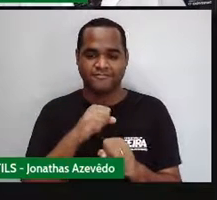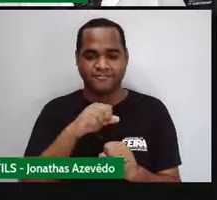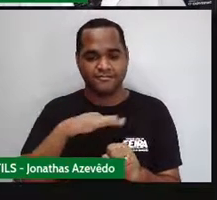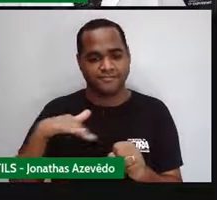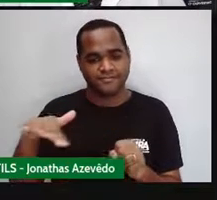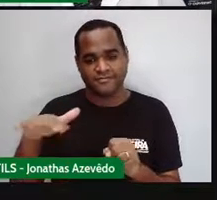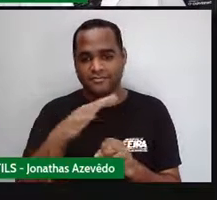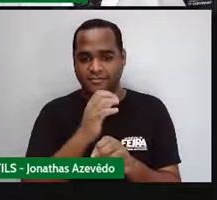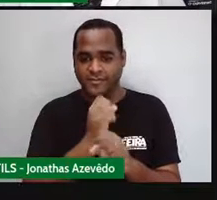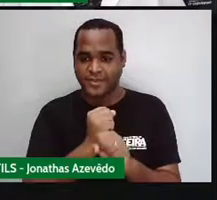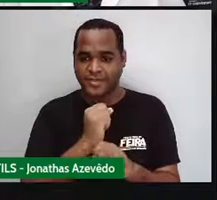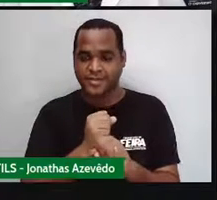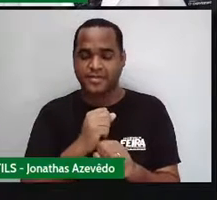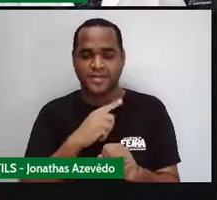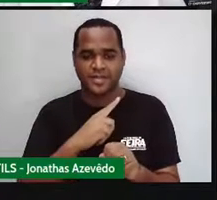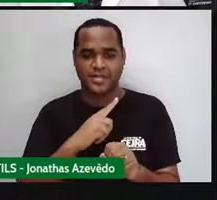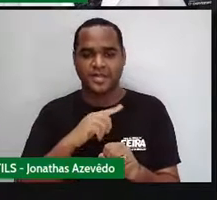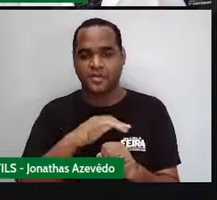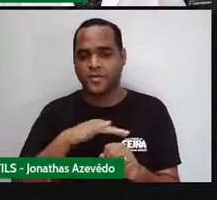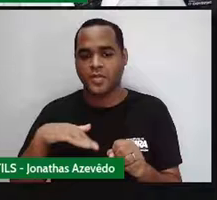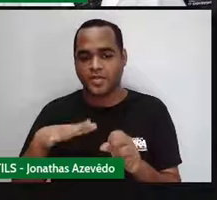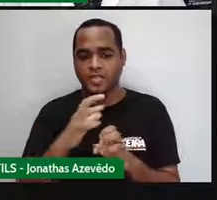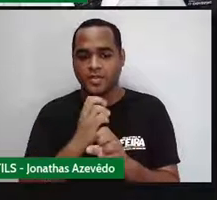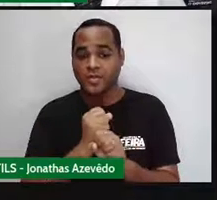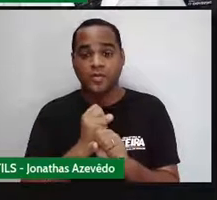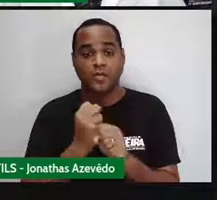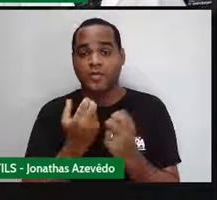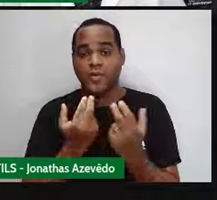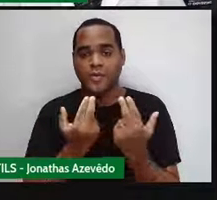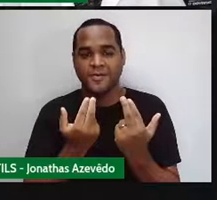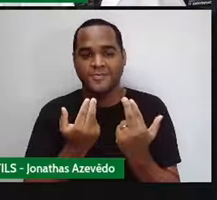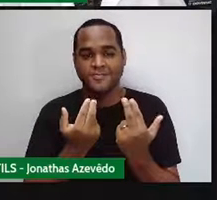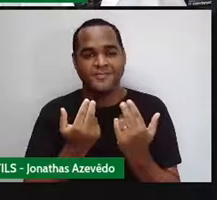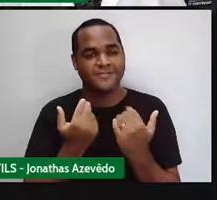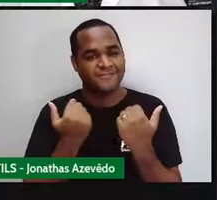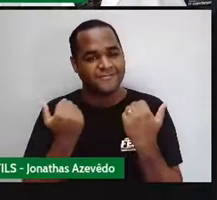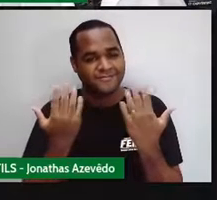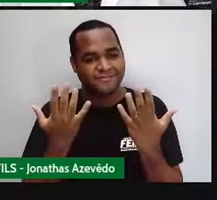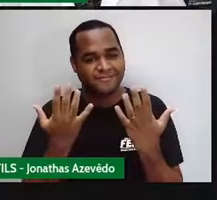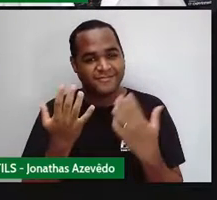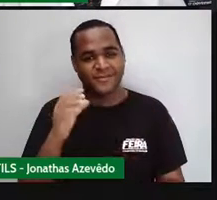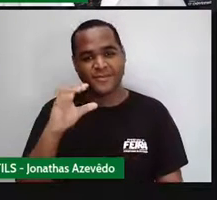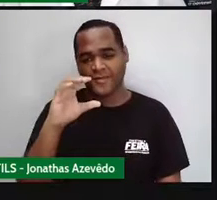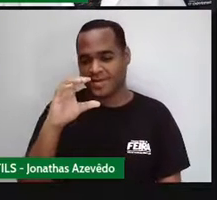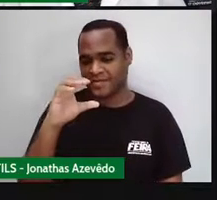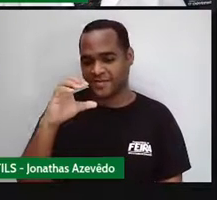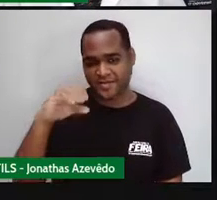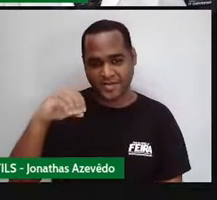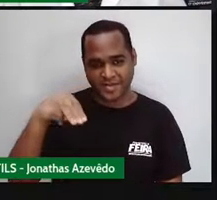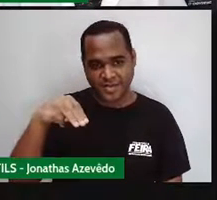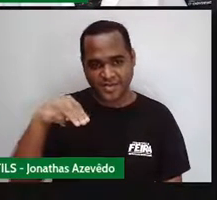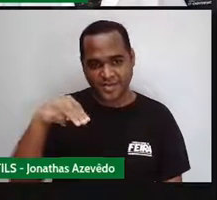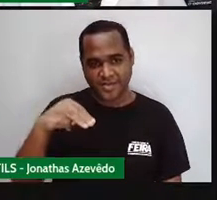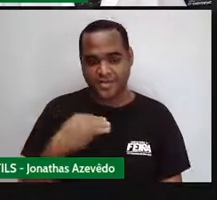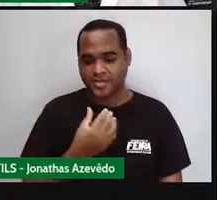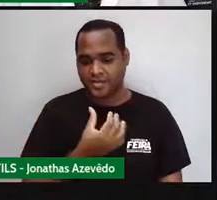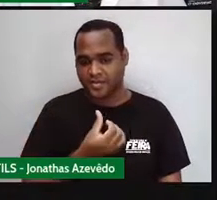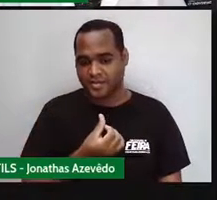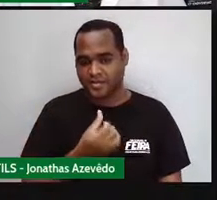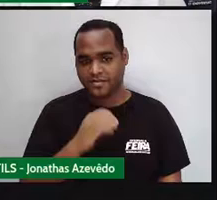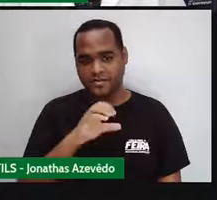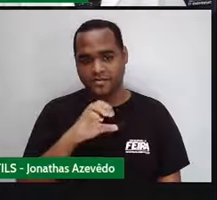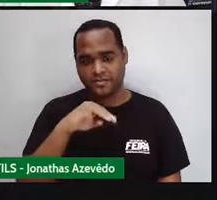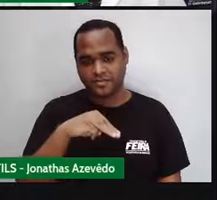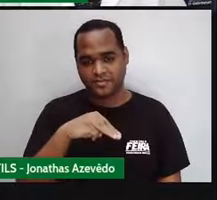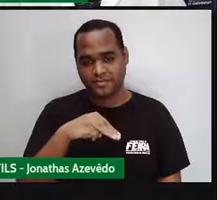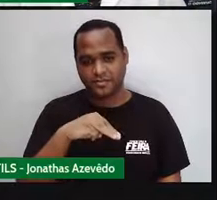deitada no losango. Com certeza. Tem o mesmo tamanho. Então, essa diagonal tem uma